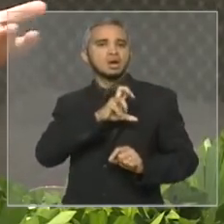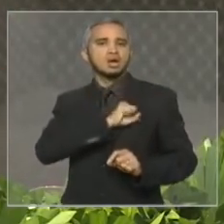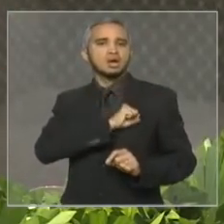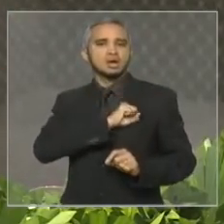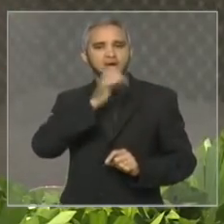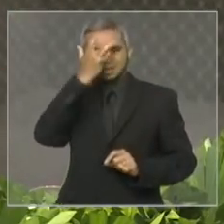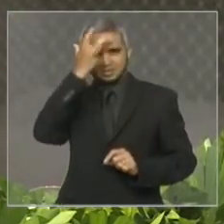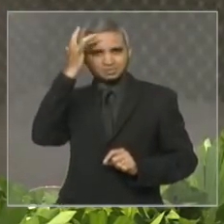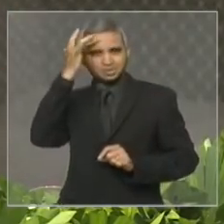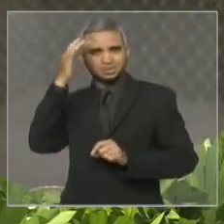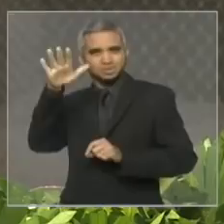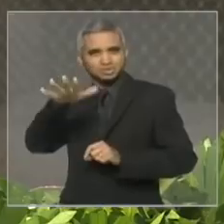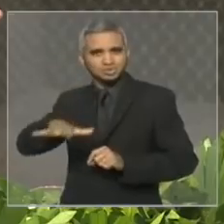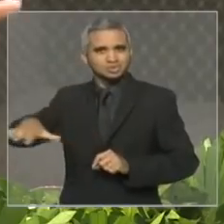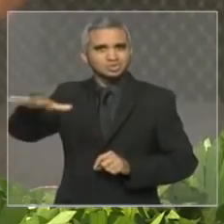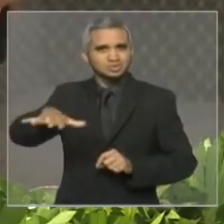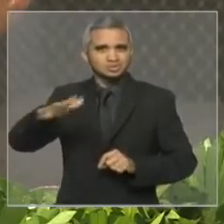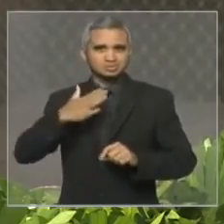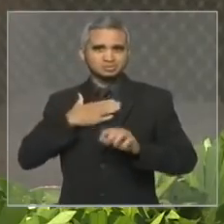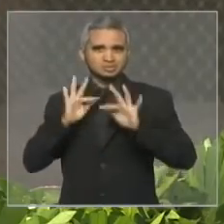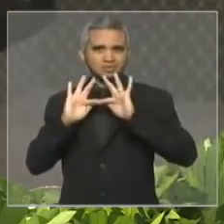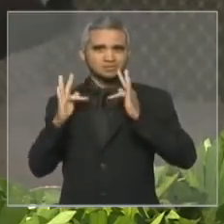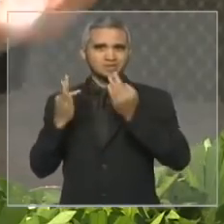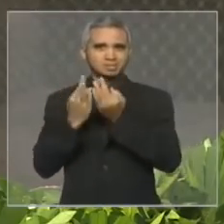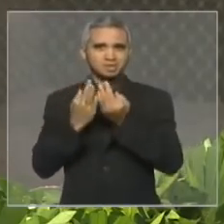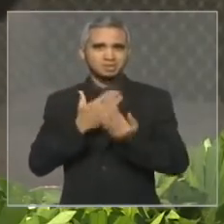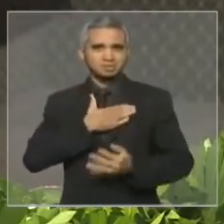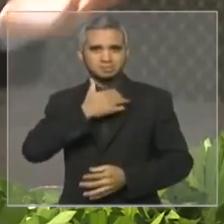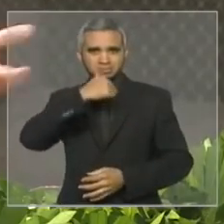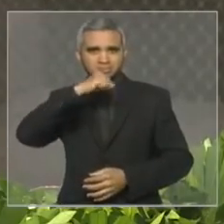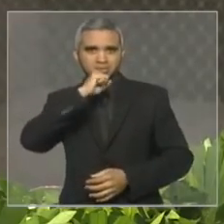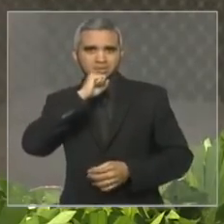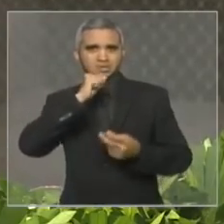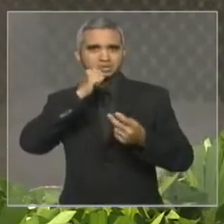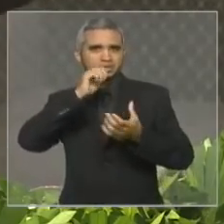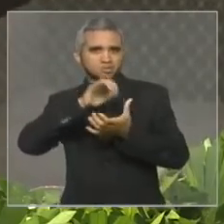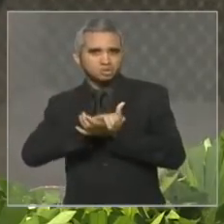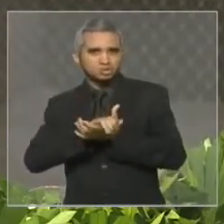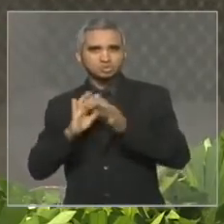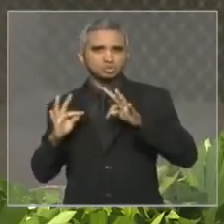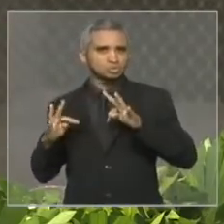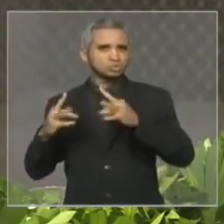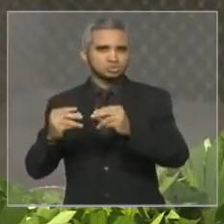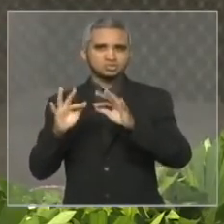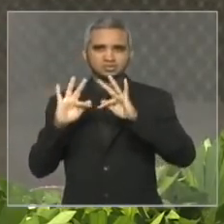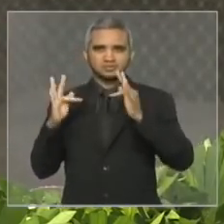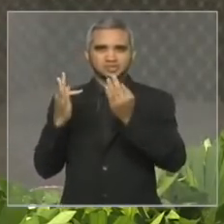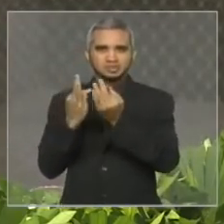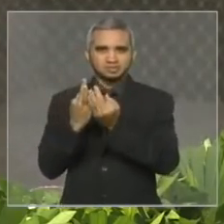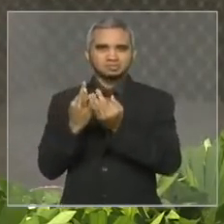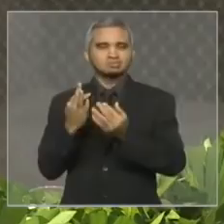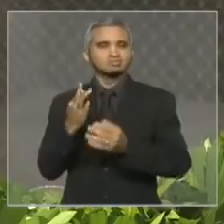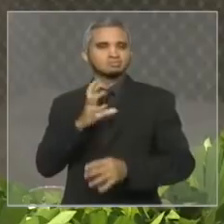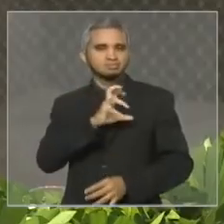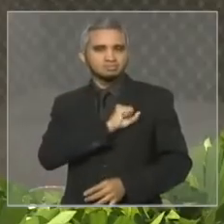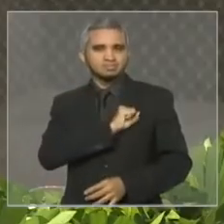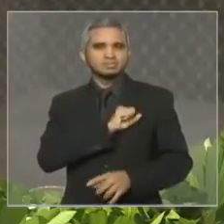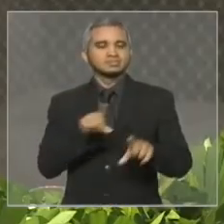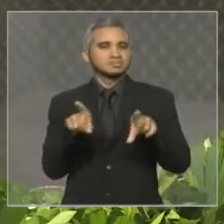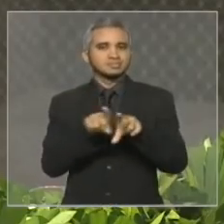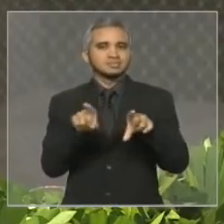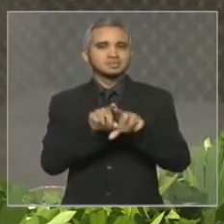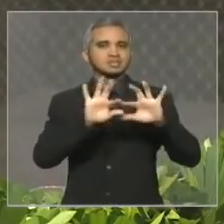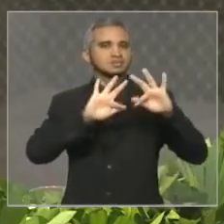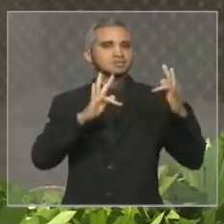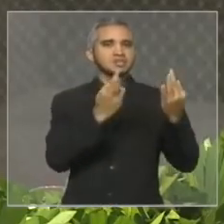caras a minha família que está aqui minha mãe minha esposa e todos que aqui se encontram assim como também a família do